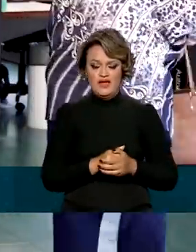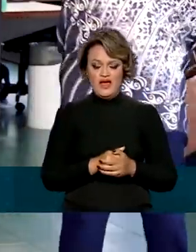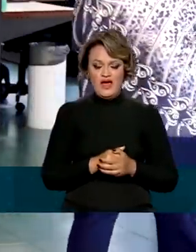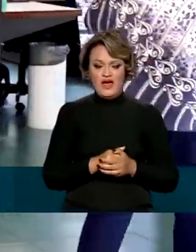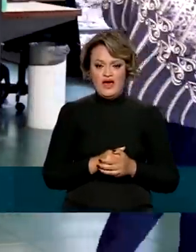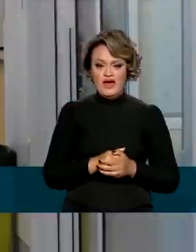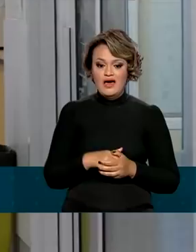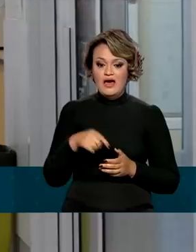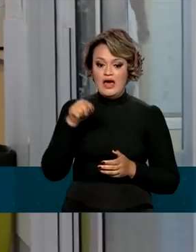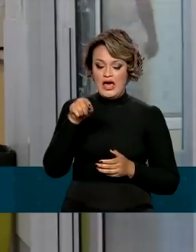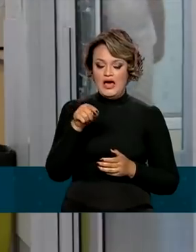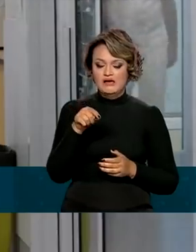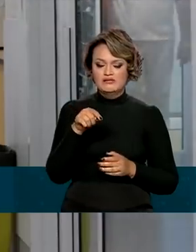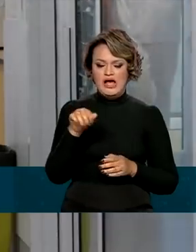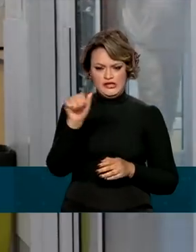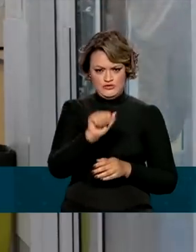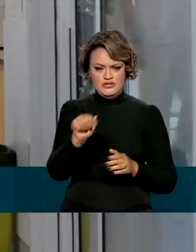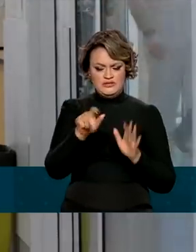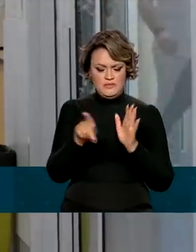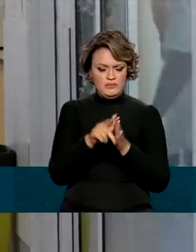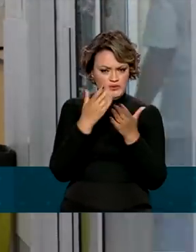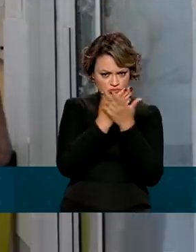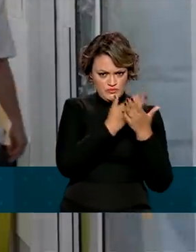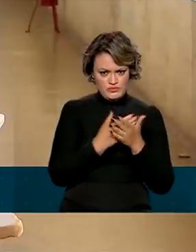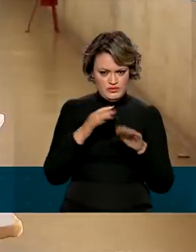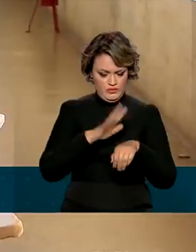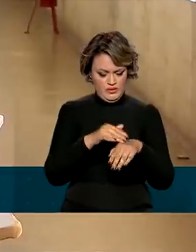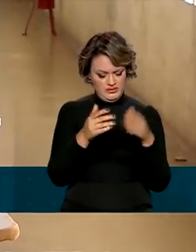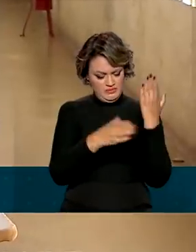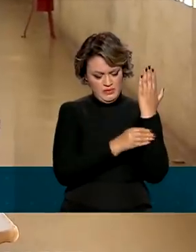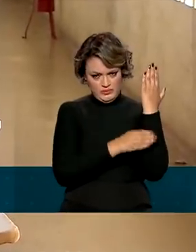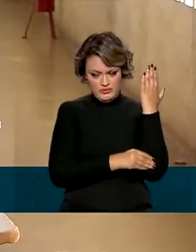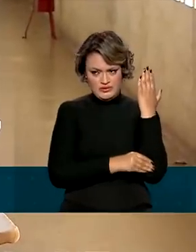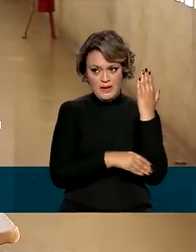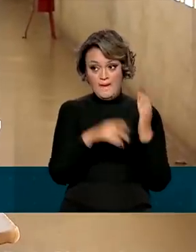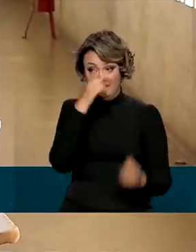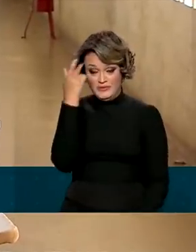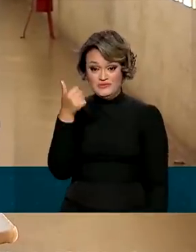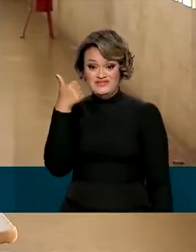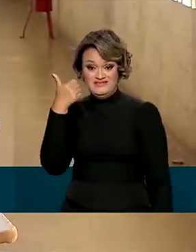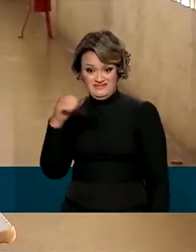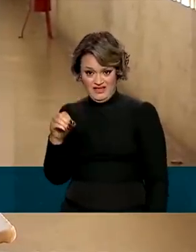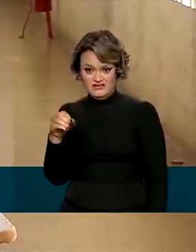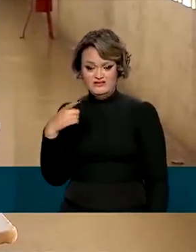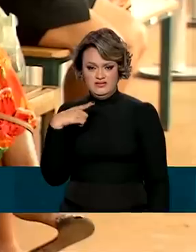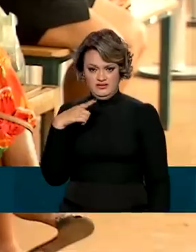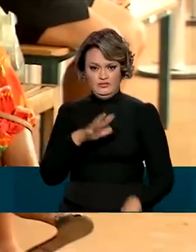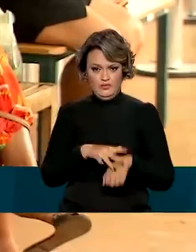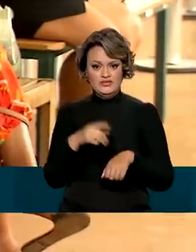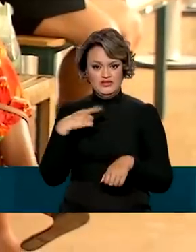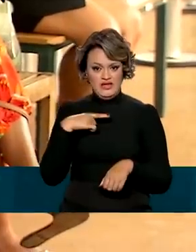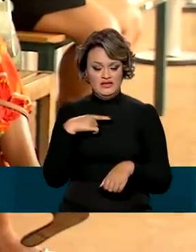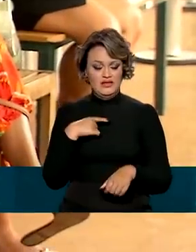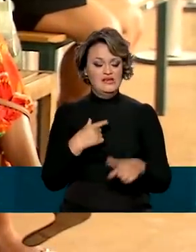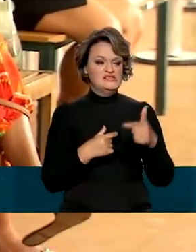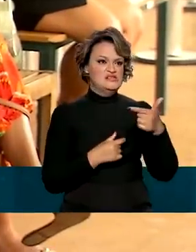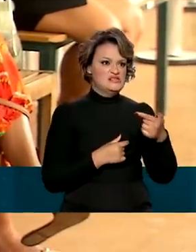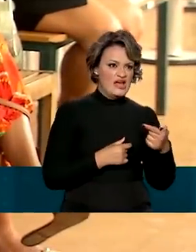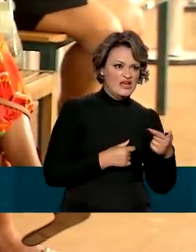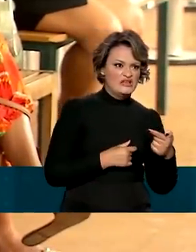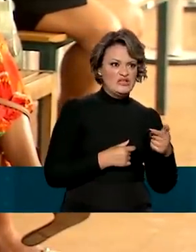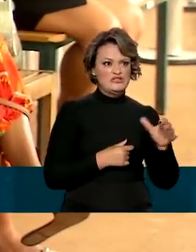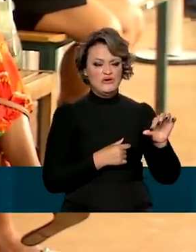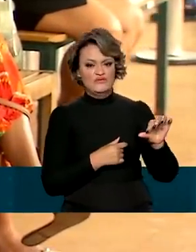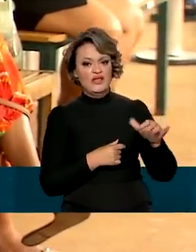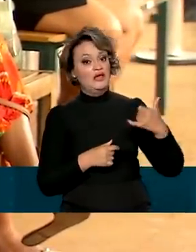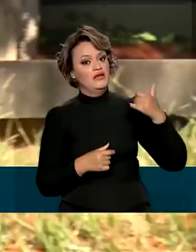Brasileira de Reumatologia, a cada 10 pacientes com a doença, de 7 a 9 são mulheres com